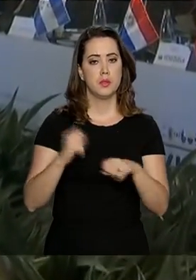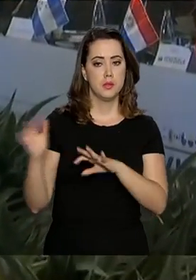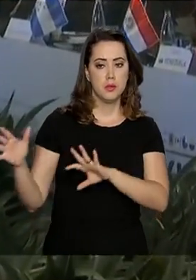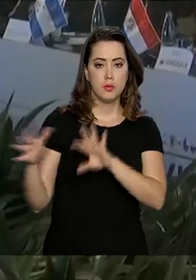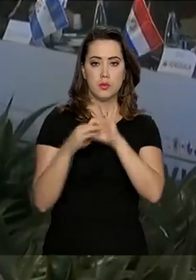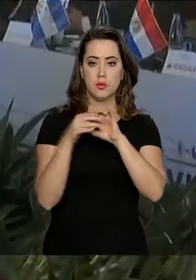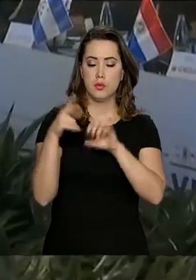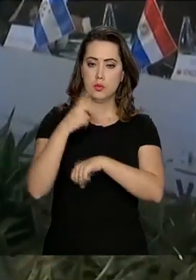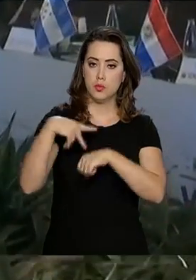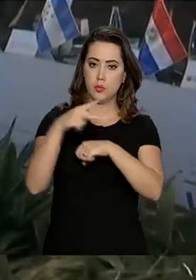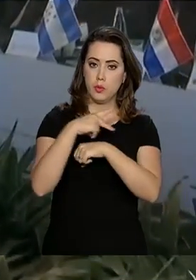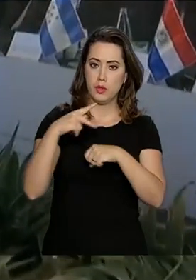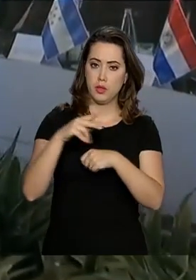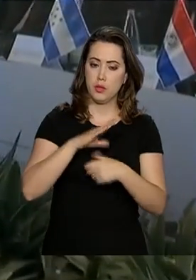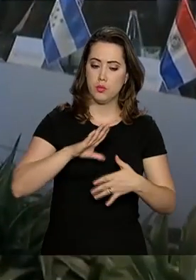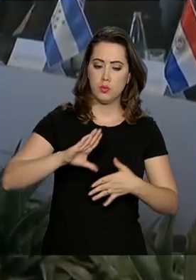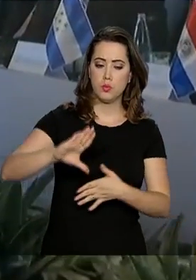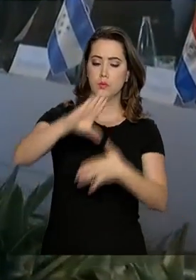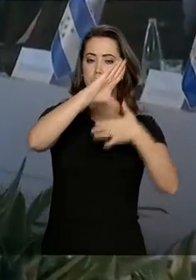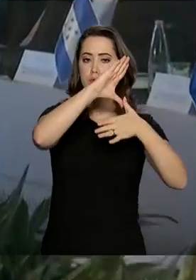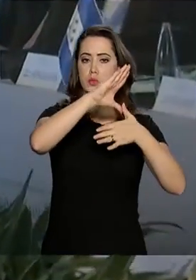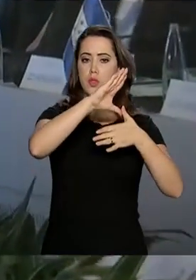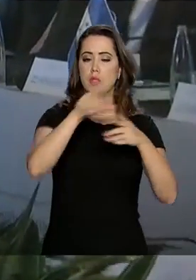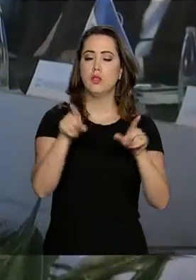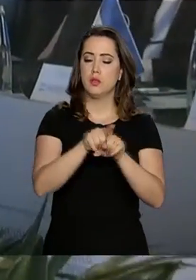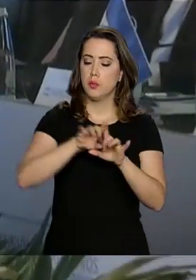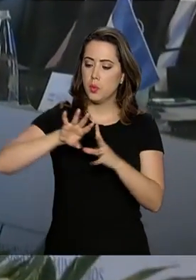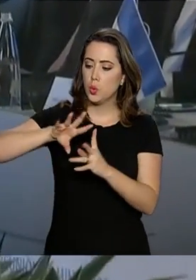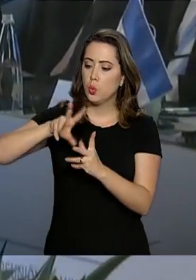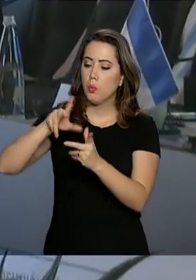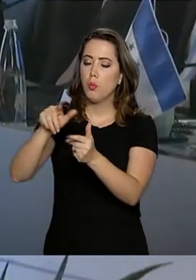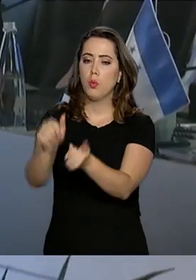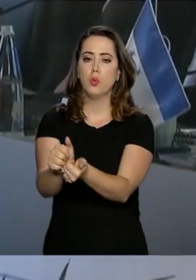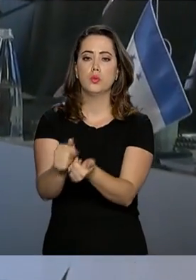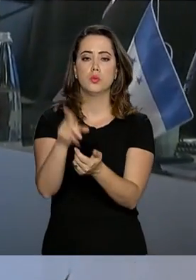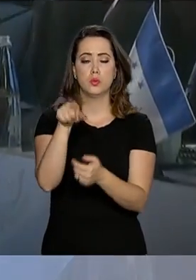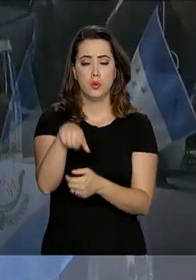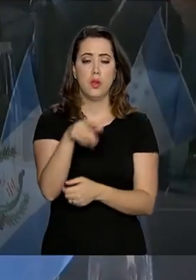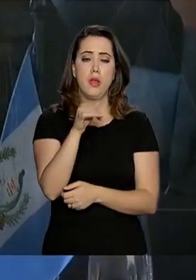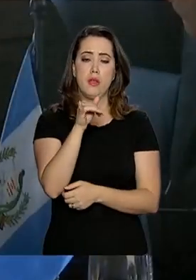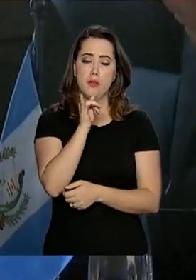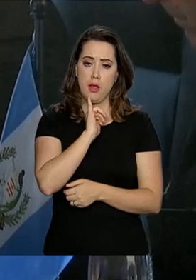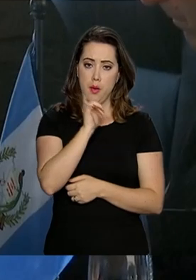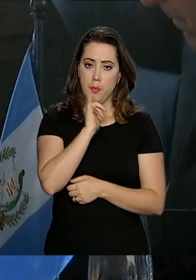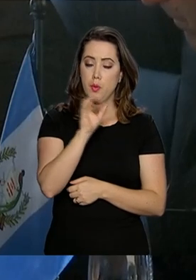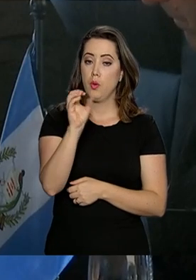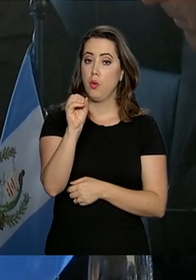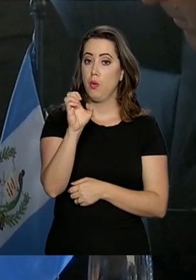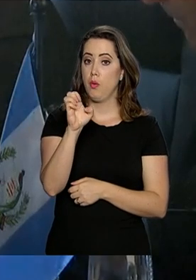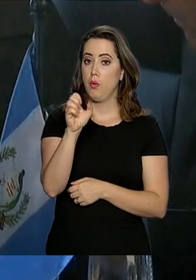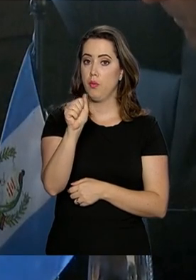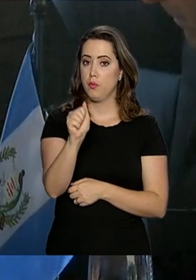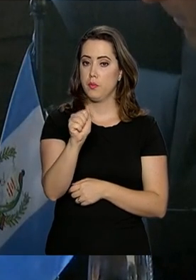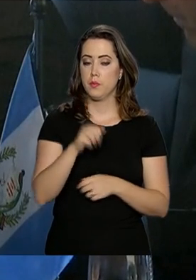união de países do continente e também de fóruns internacionais, como a Organização das Nações Unidas.